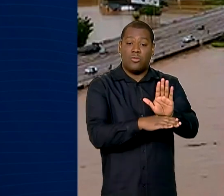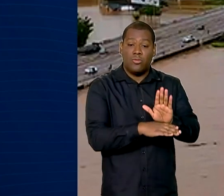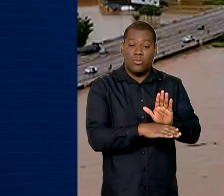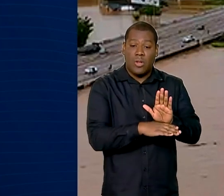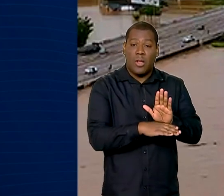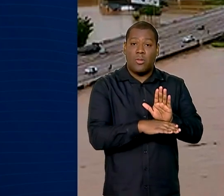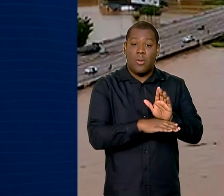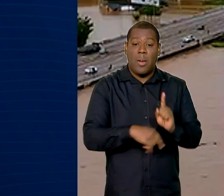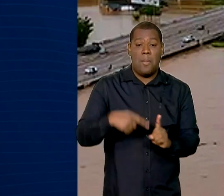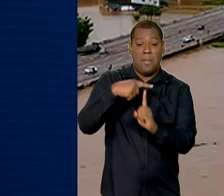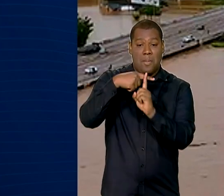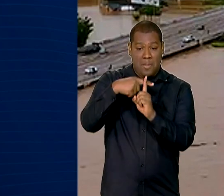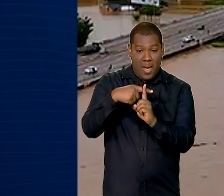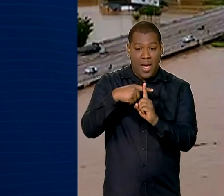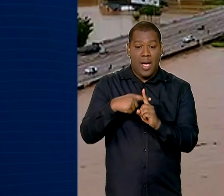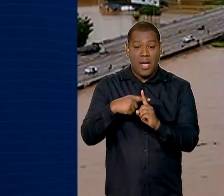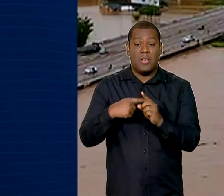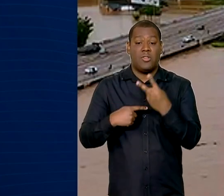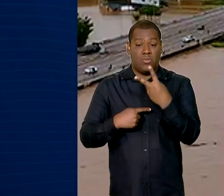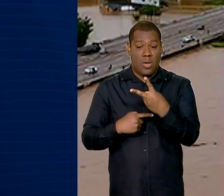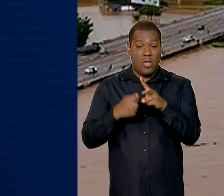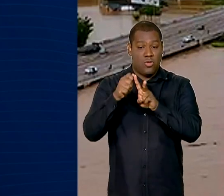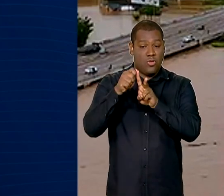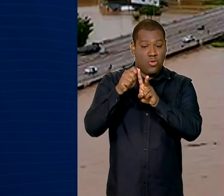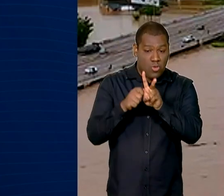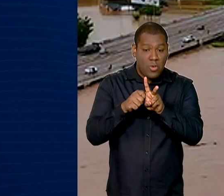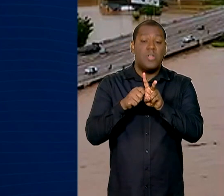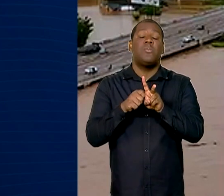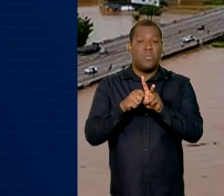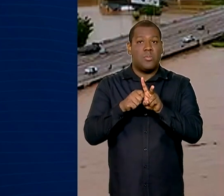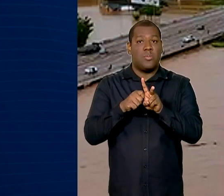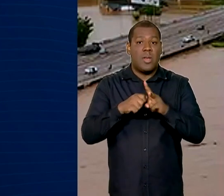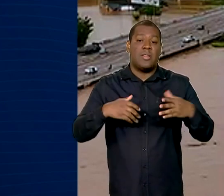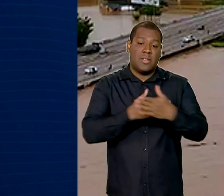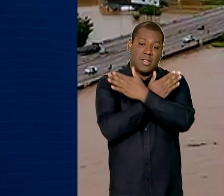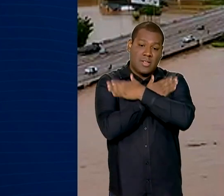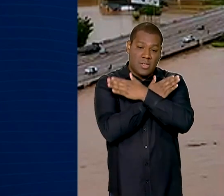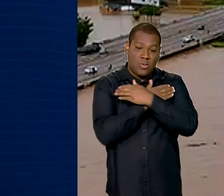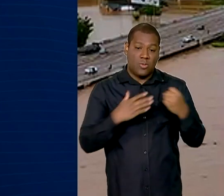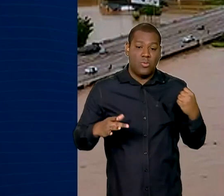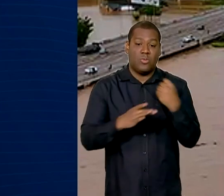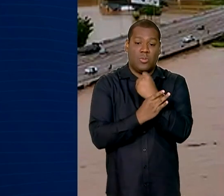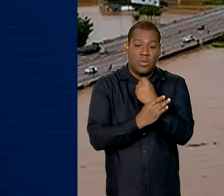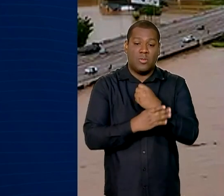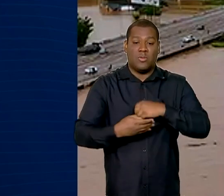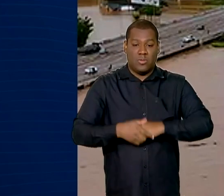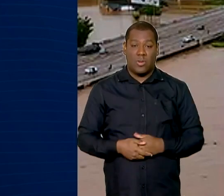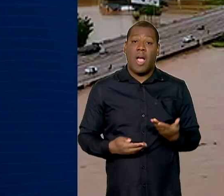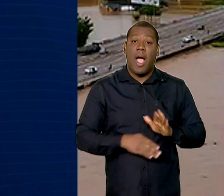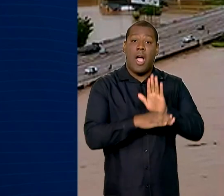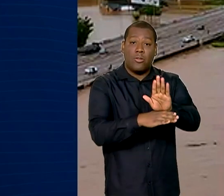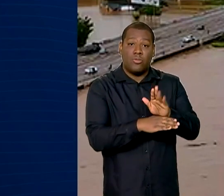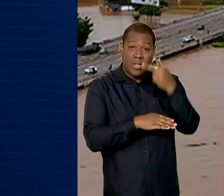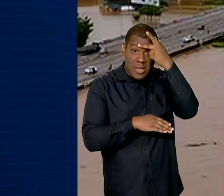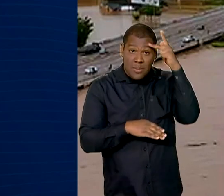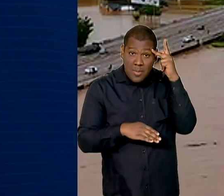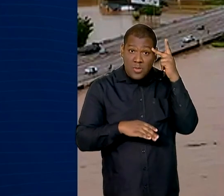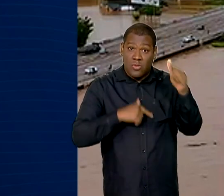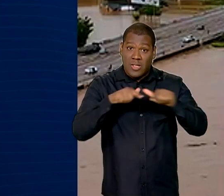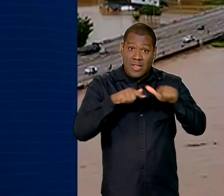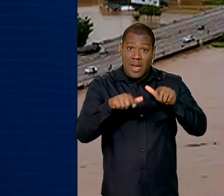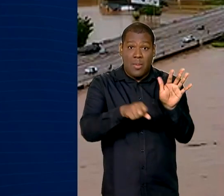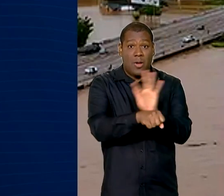duas parcelas adicionais. A medida atinge 140 mil trabalhadores formais